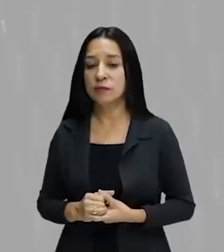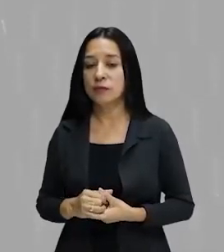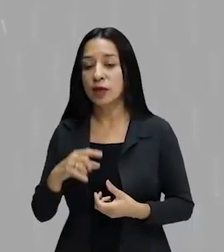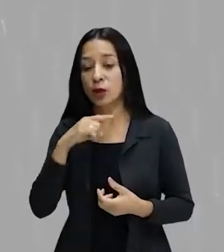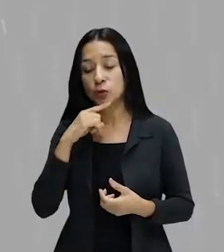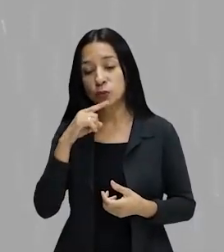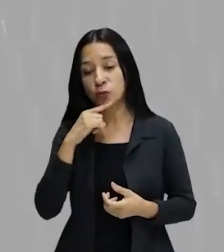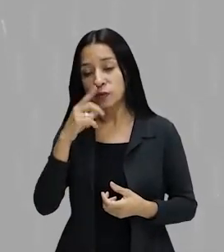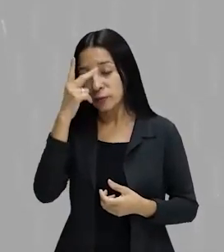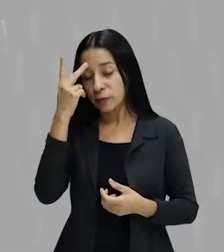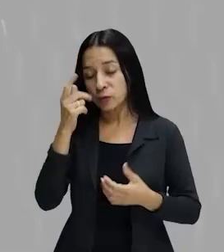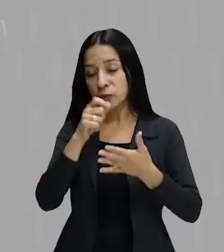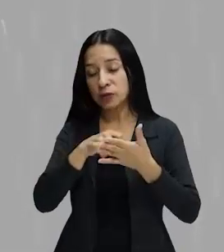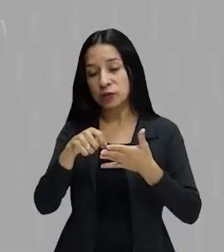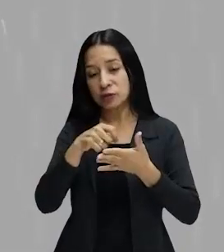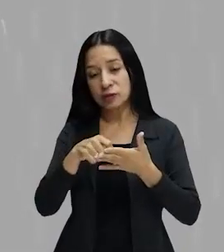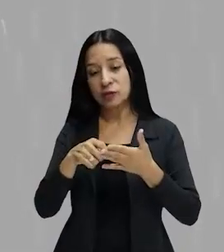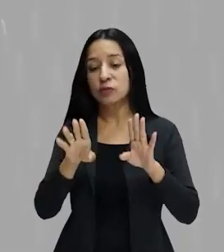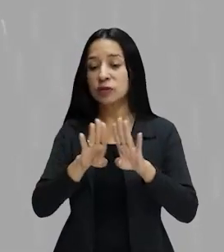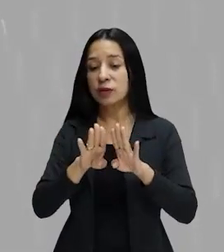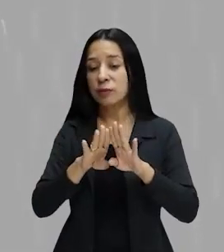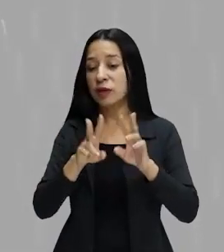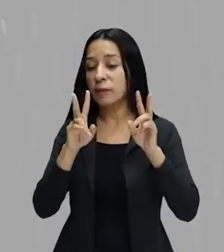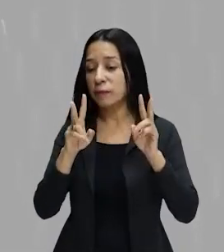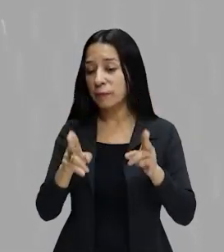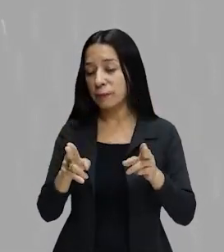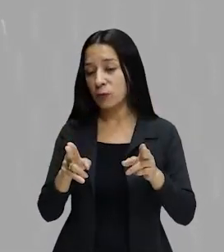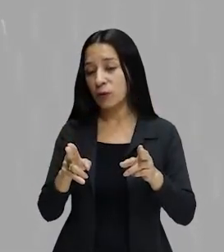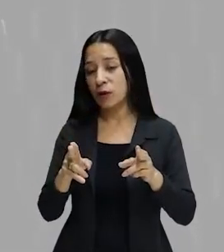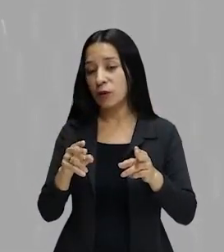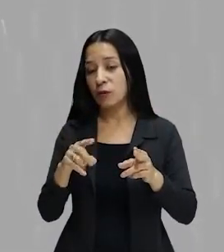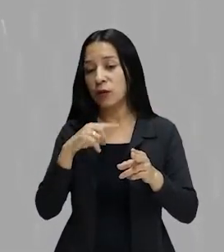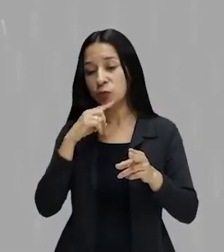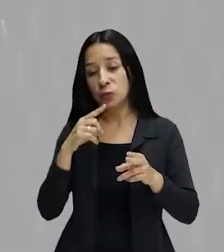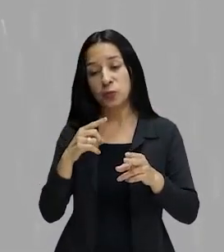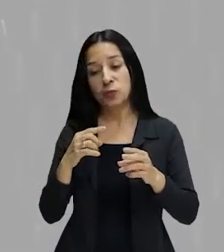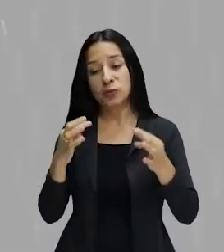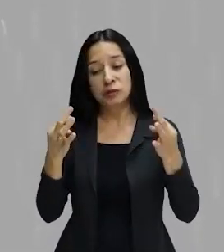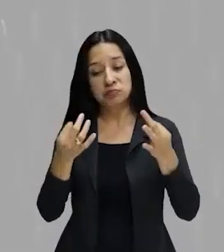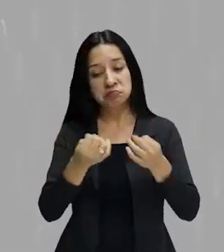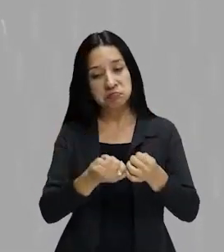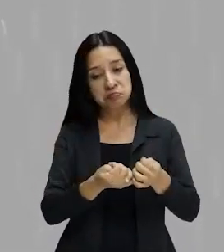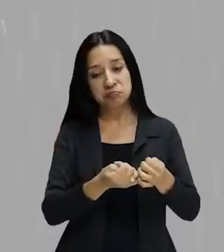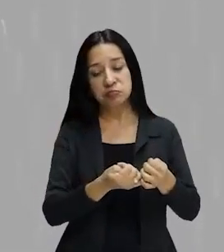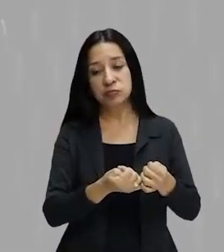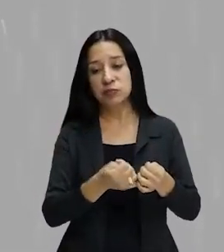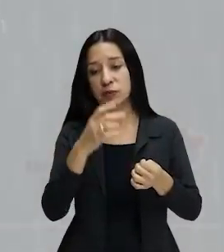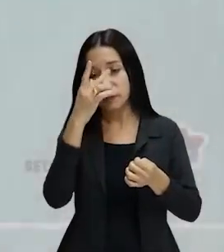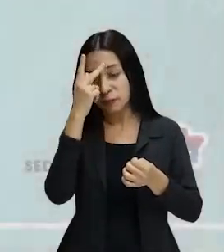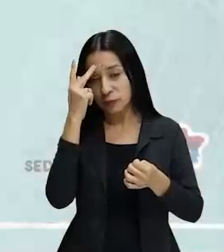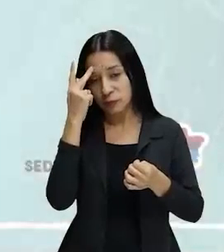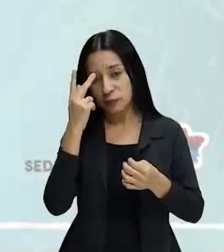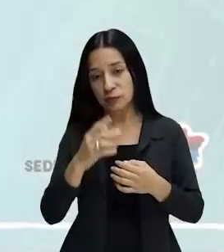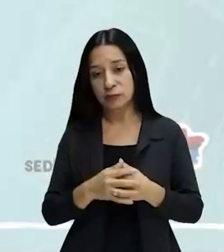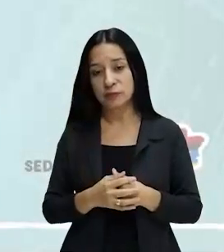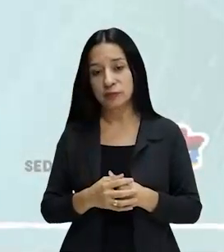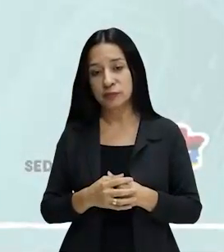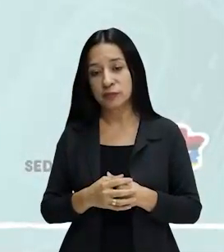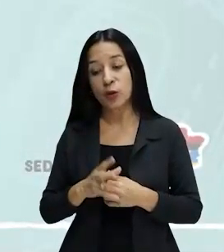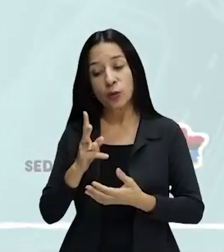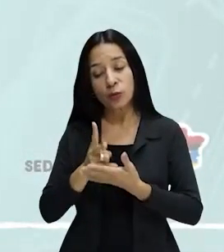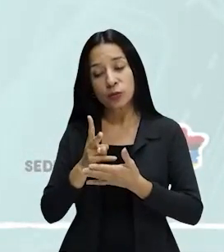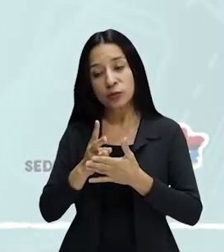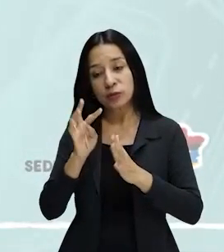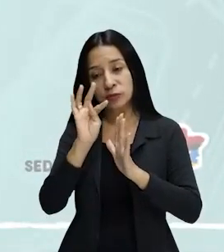autor é a dúvida de muitas pessoas. E é justamente por isso que ele escreve esse texto. Há duas soluções para